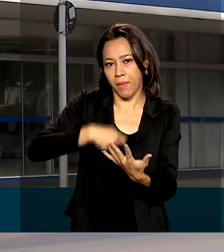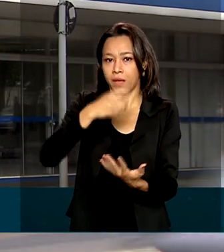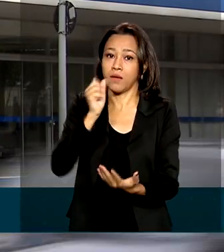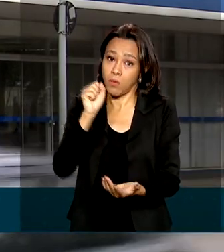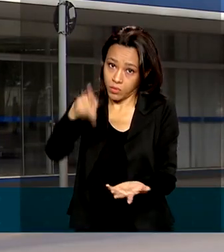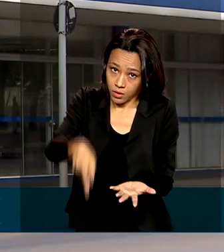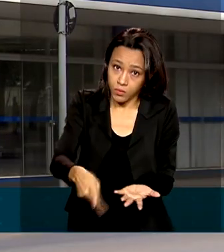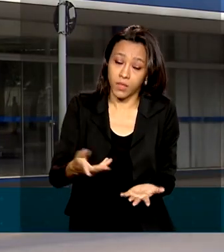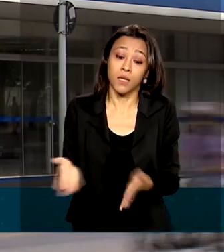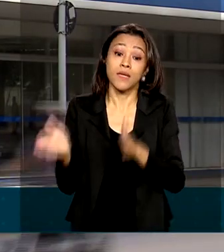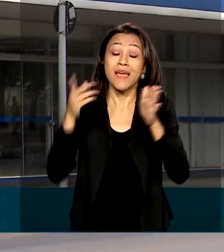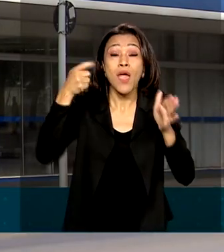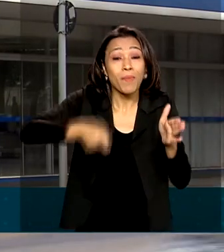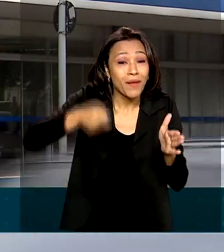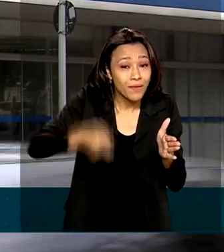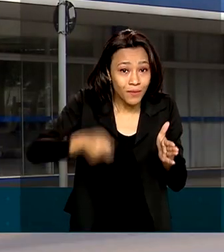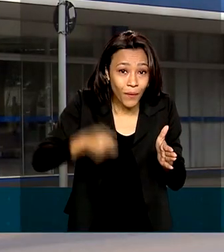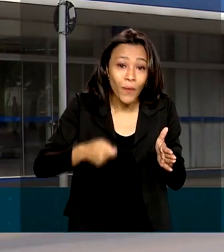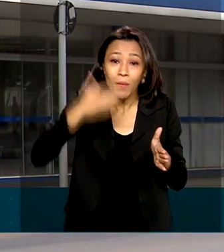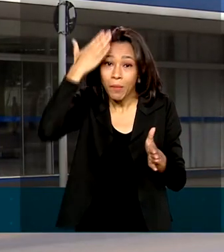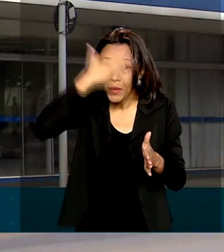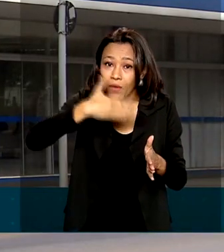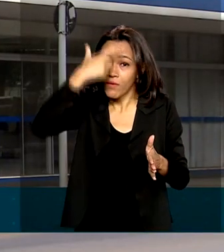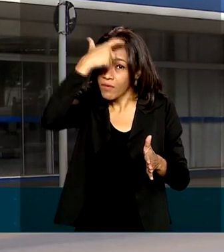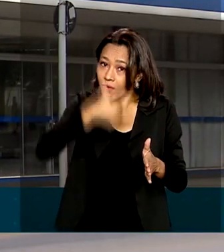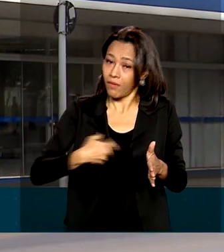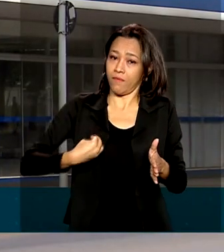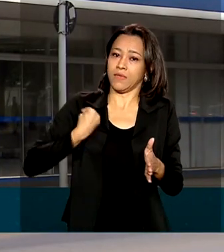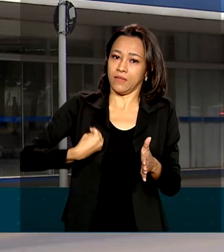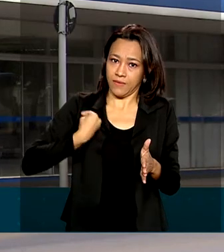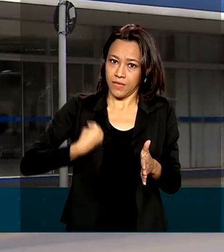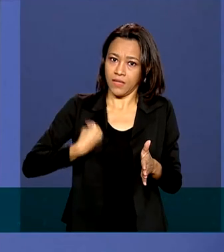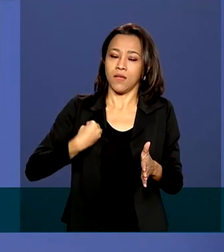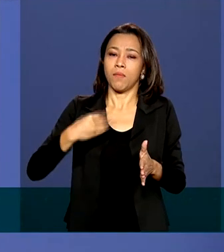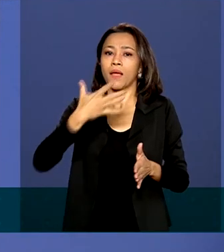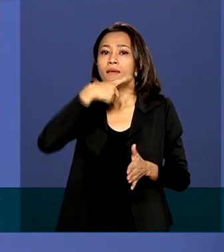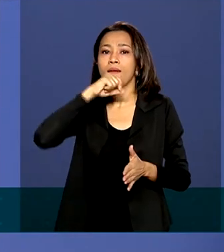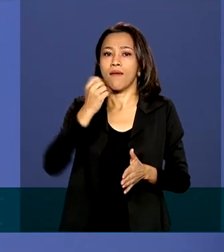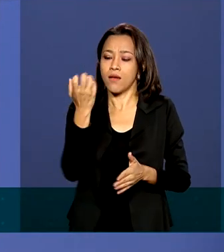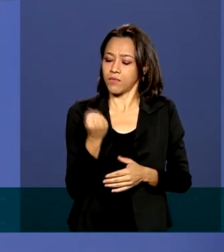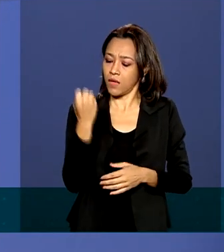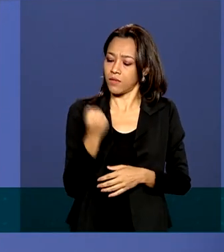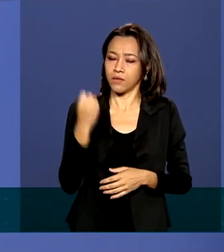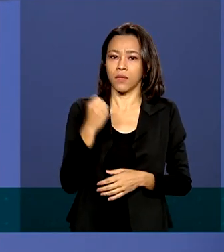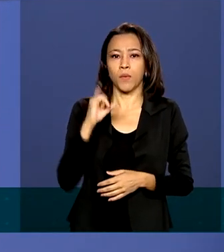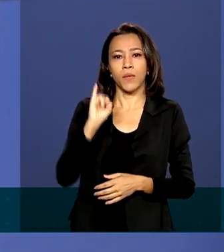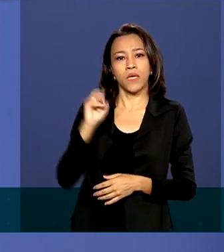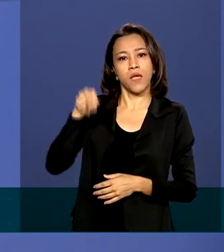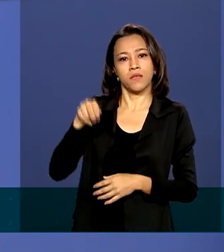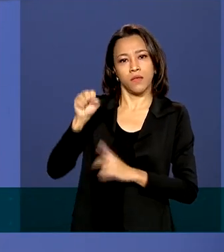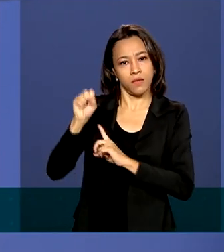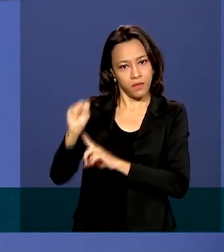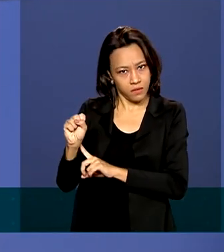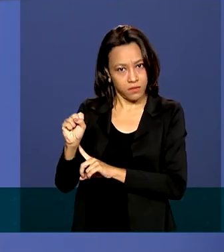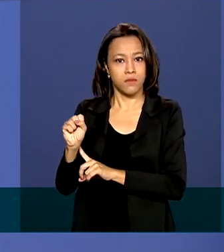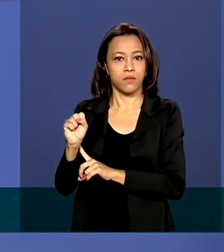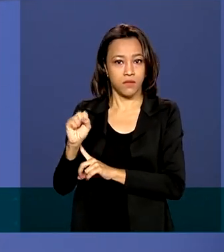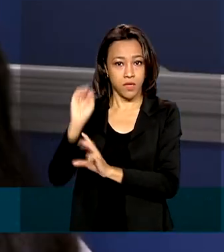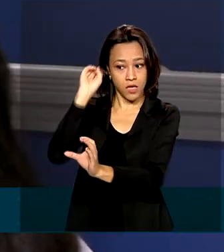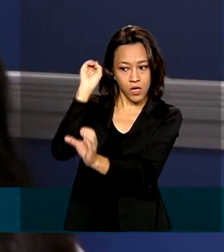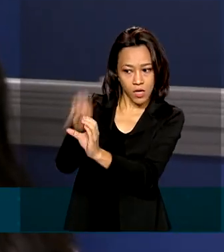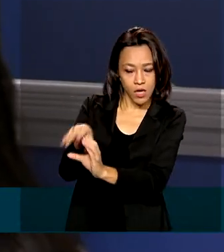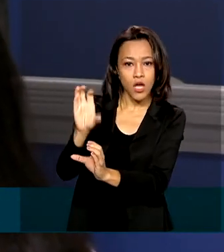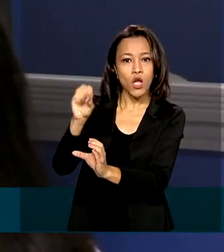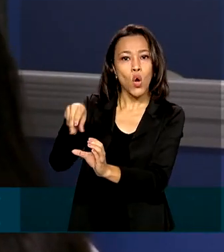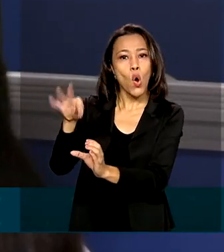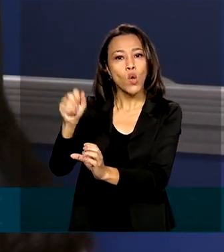prova de vida é obrigatória para os segurados do INSS que recebem o benefício em conta corrente,